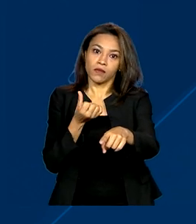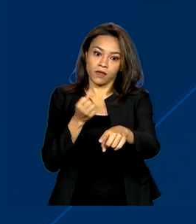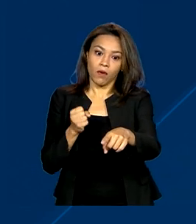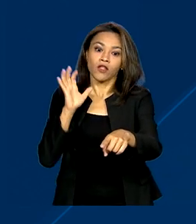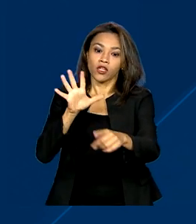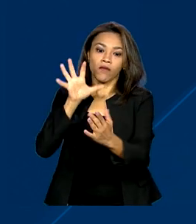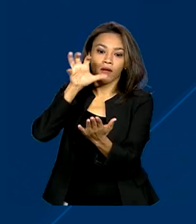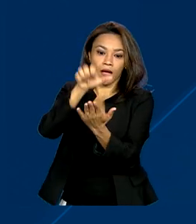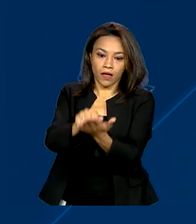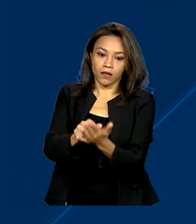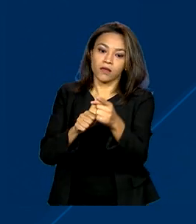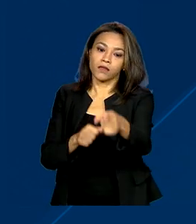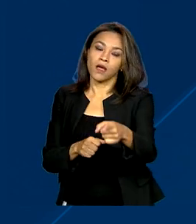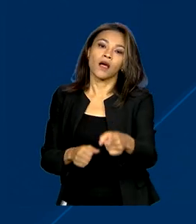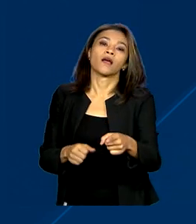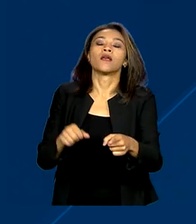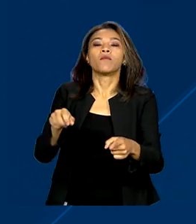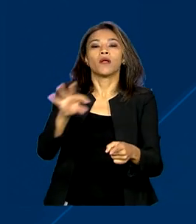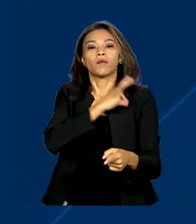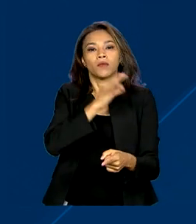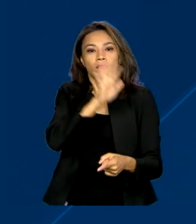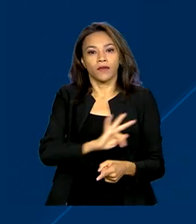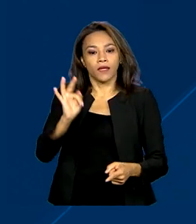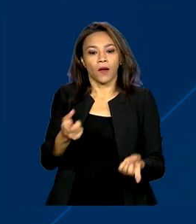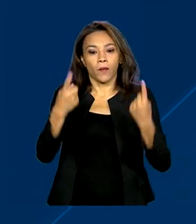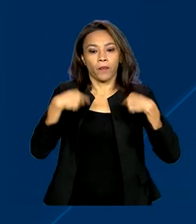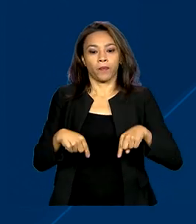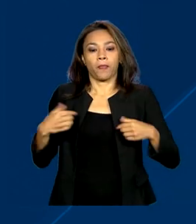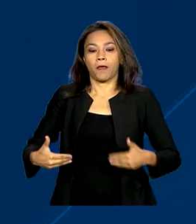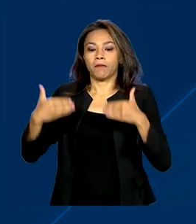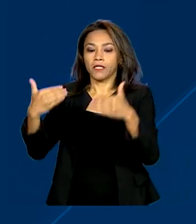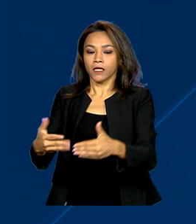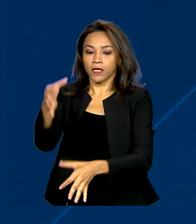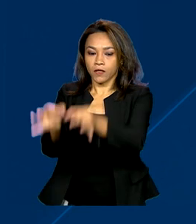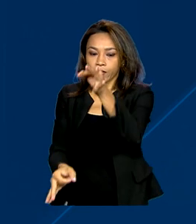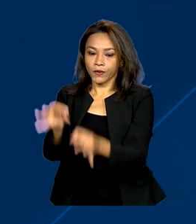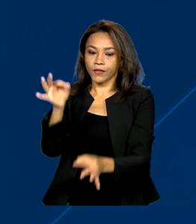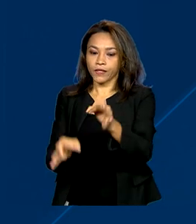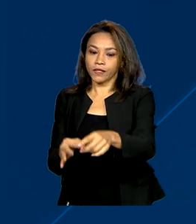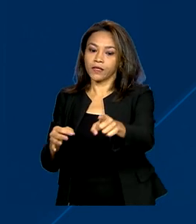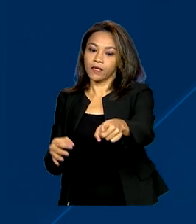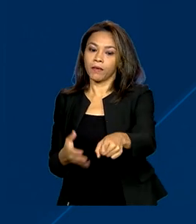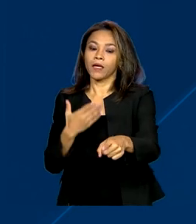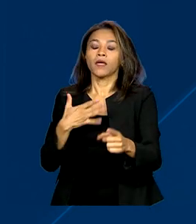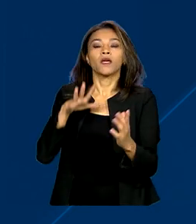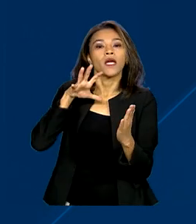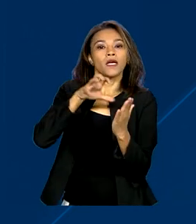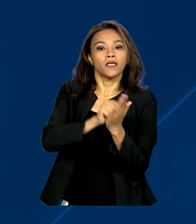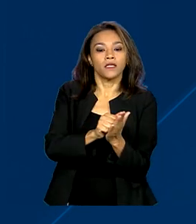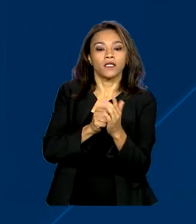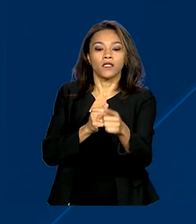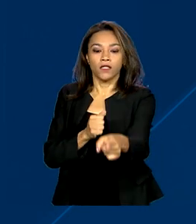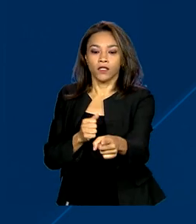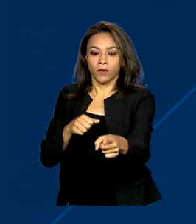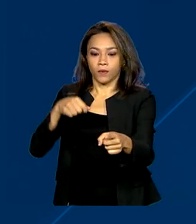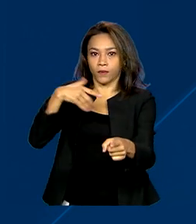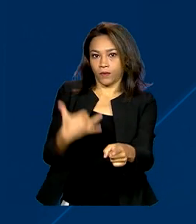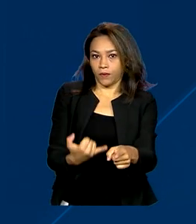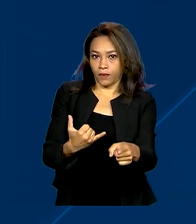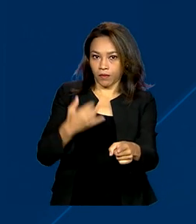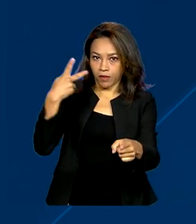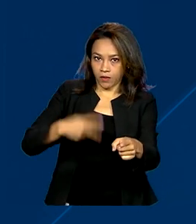pela Polícia Federal. O Ministério da Justiça também observou uma queda nos pedidos de registro de armas no país.